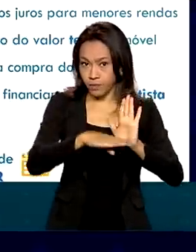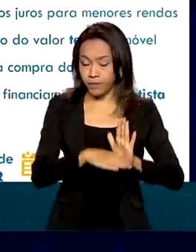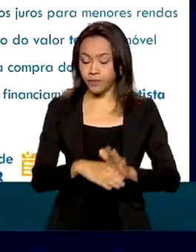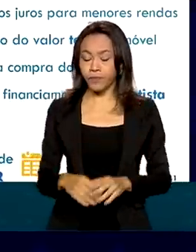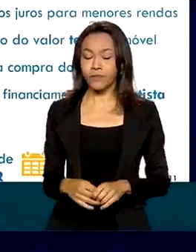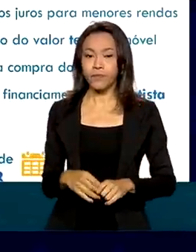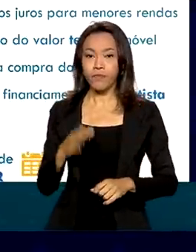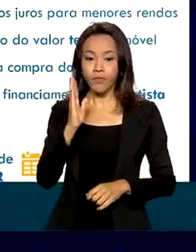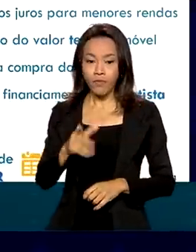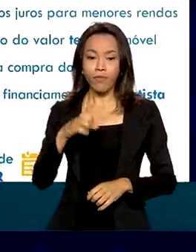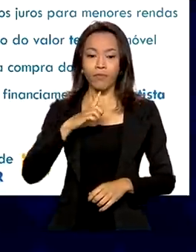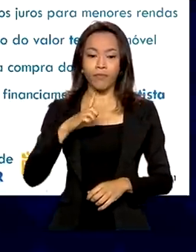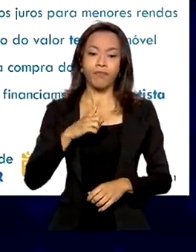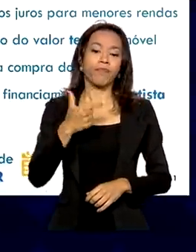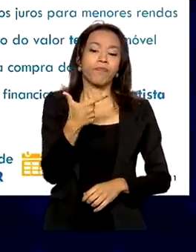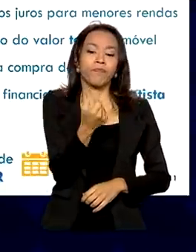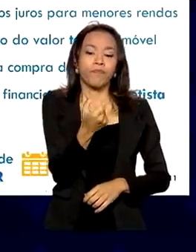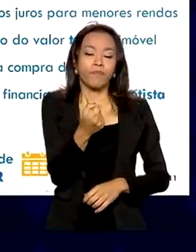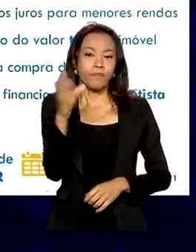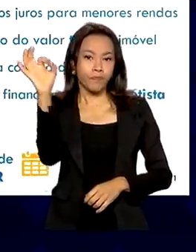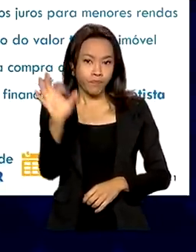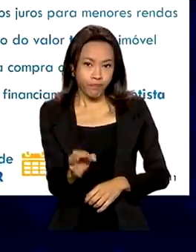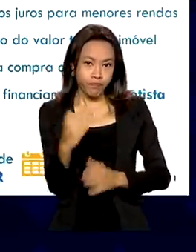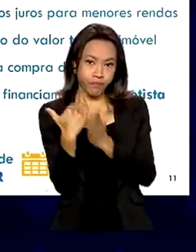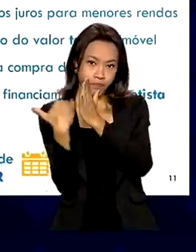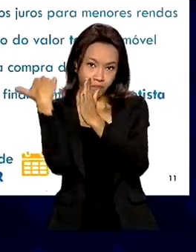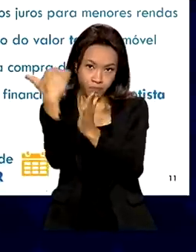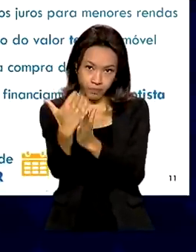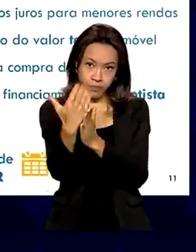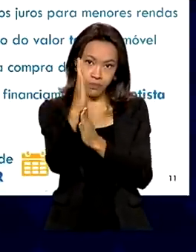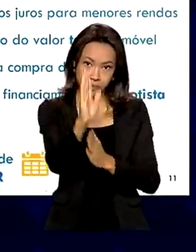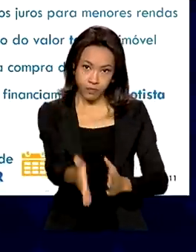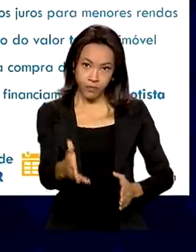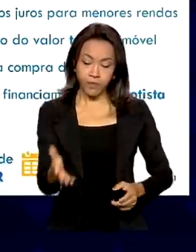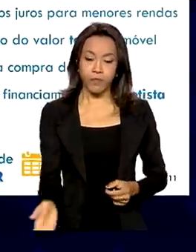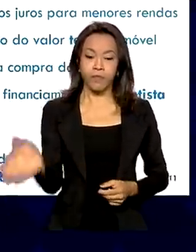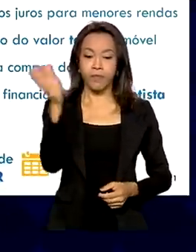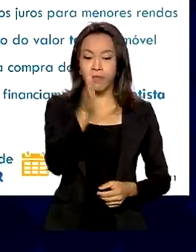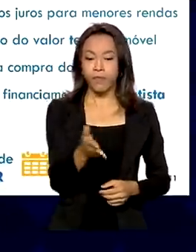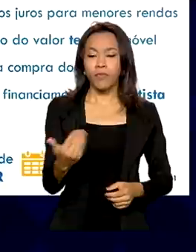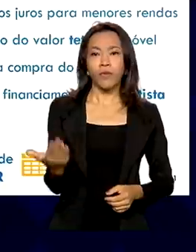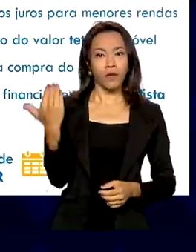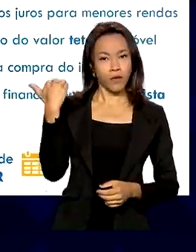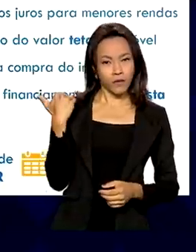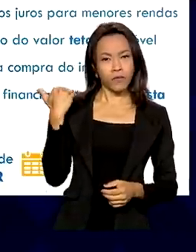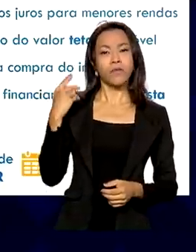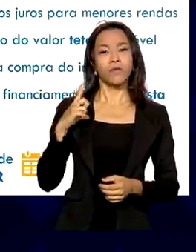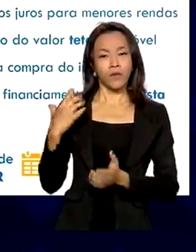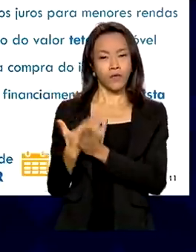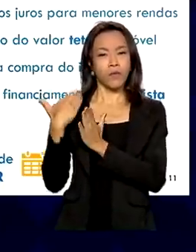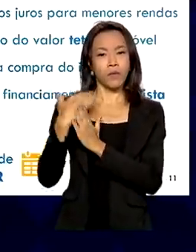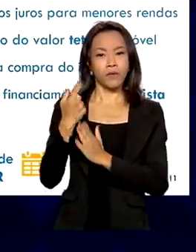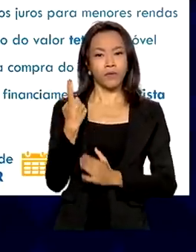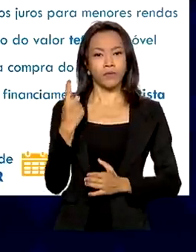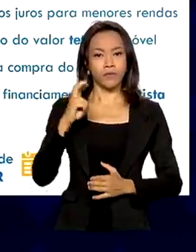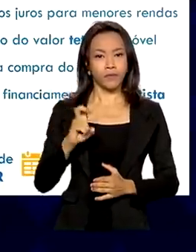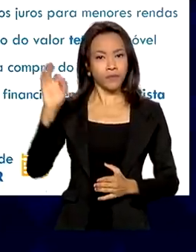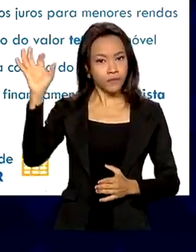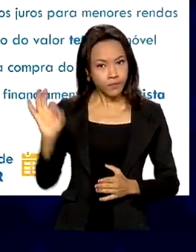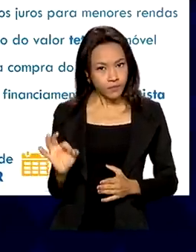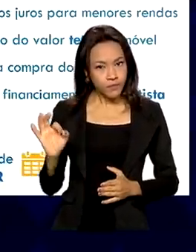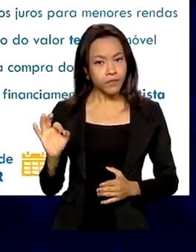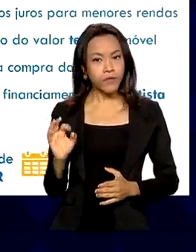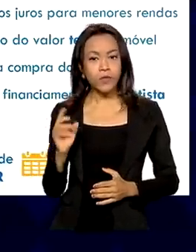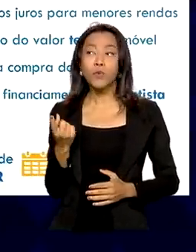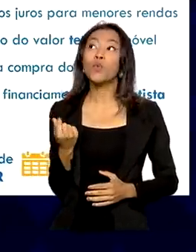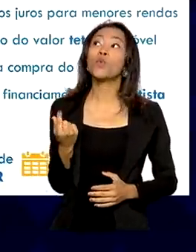20% de aumento em termos de renda mínima, já teve um aumento de 15% em relação ao teto